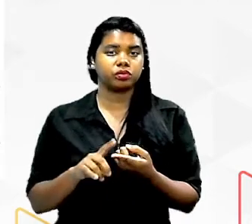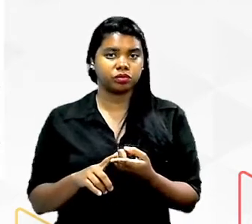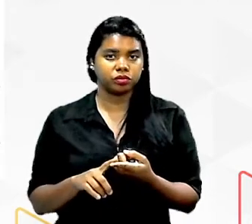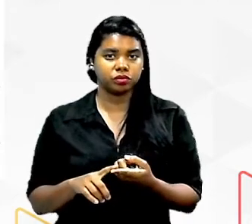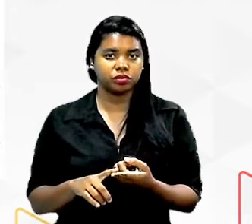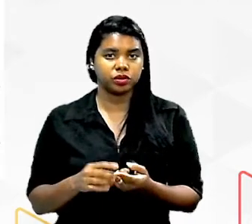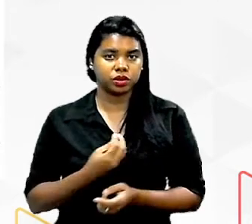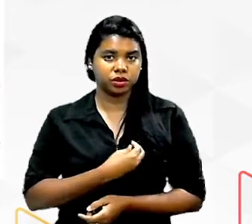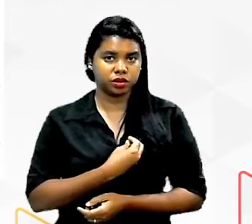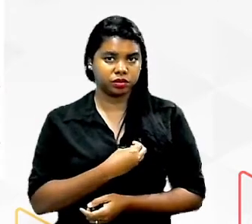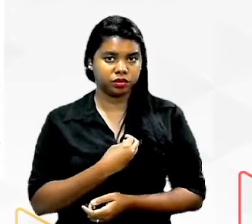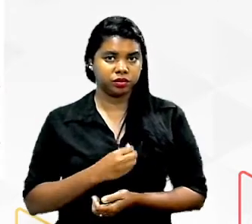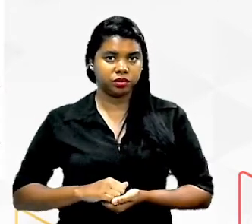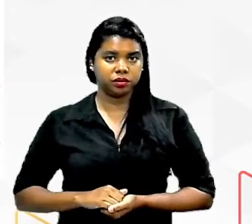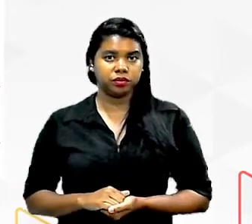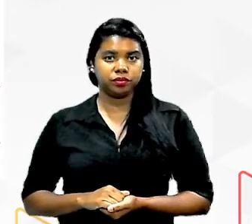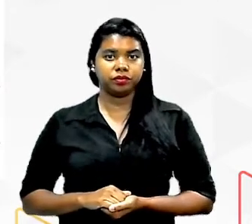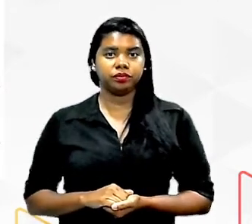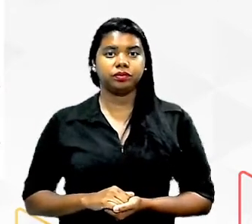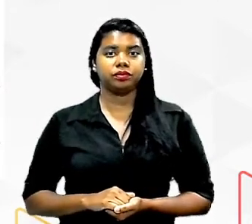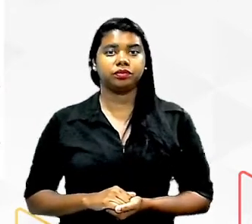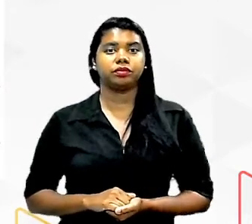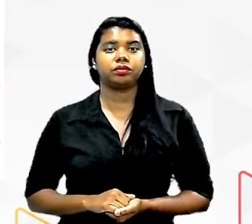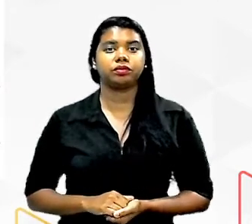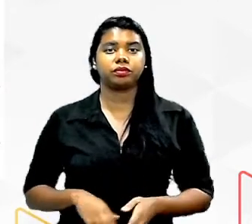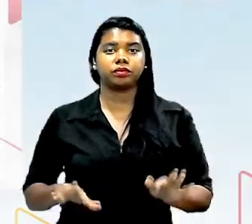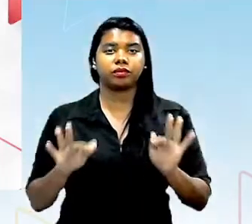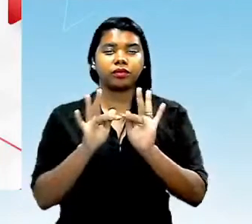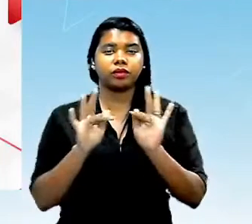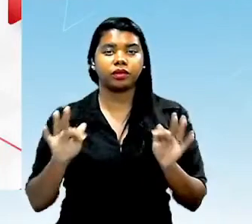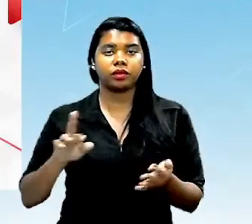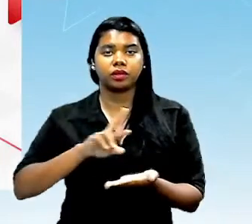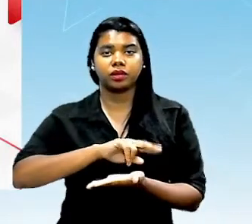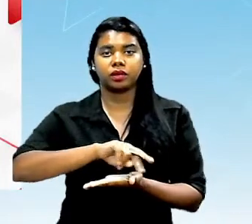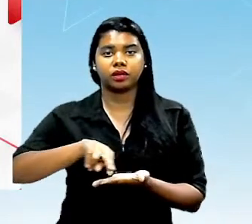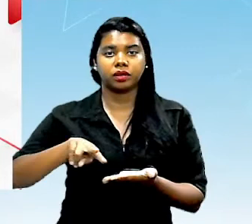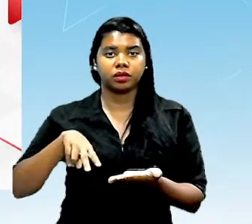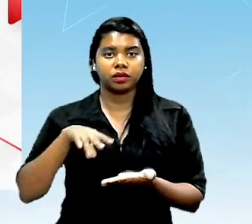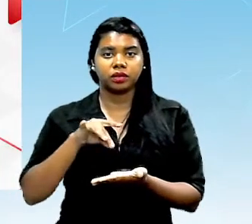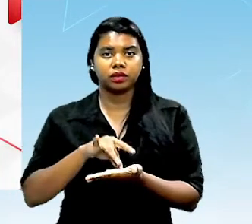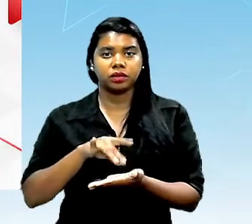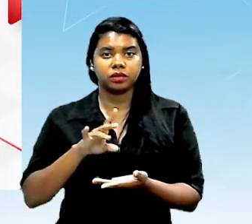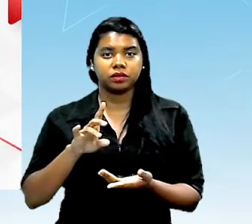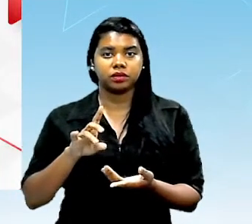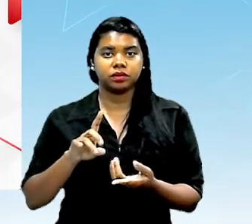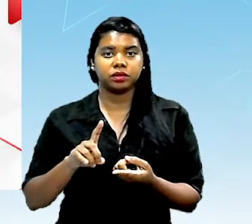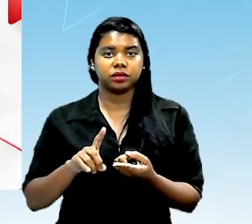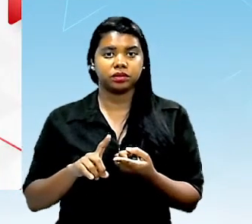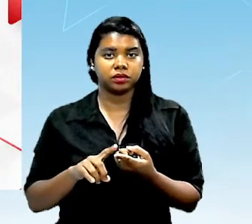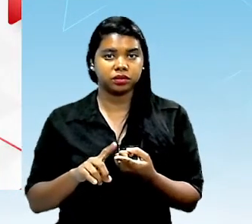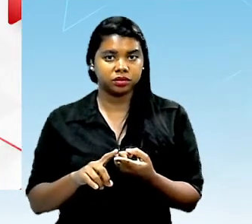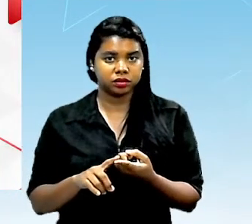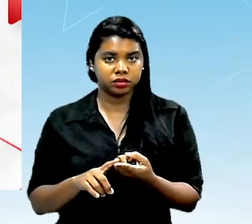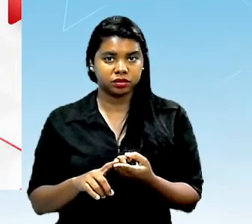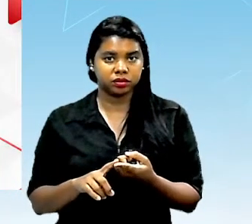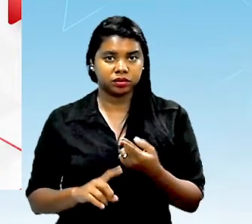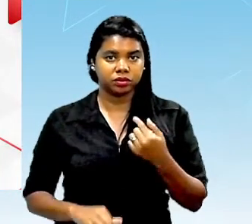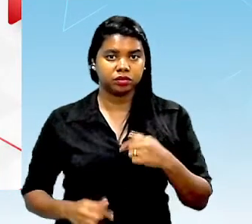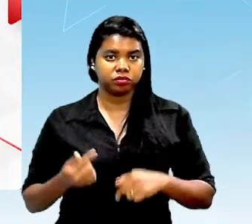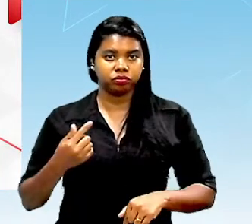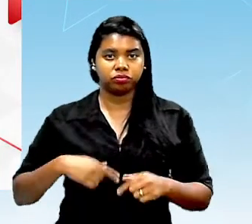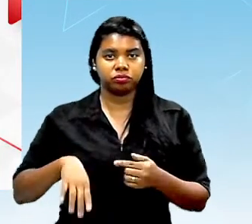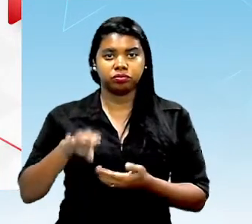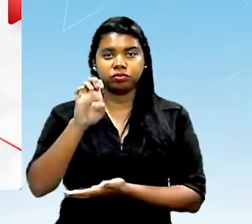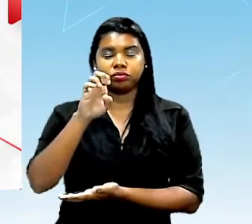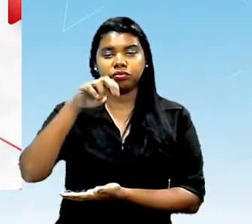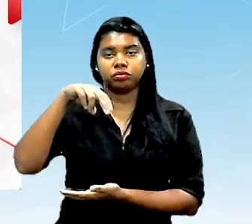seres vivos então os carboidratos tem funções diversas mas a principal função é função energética é forne